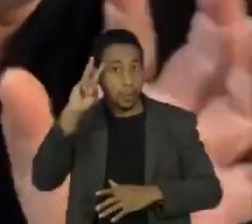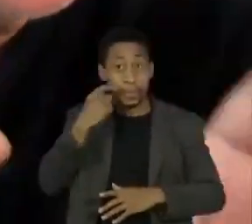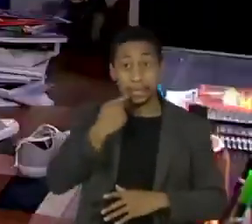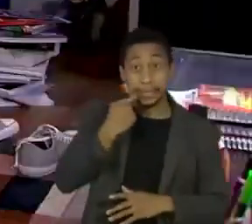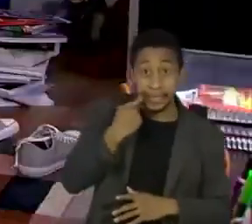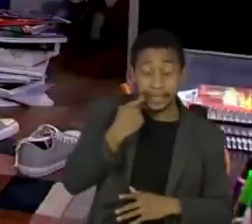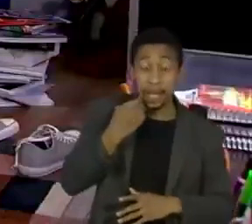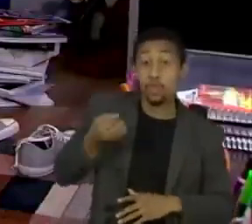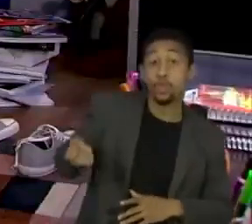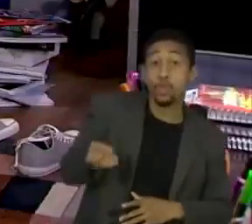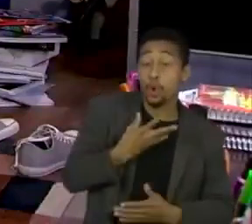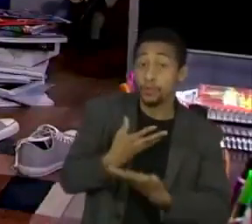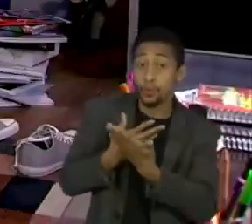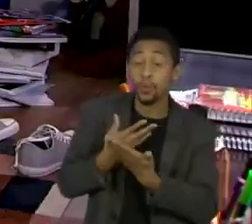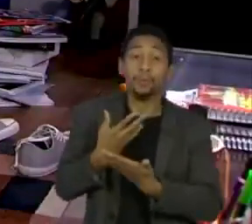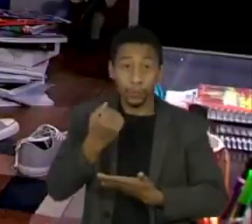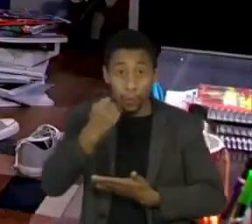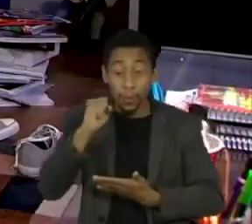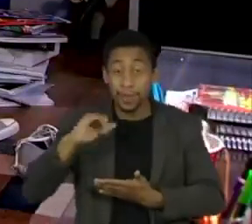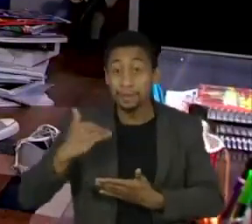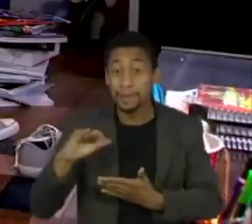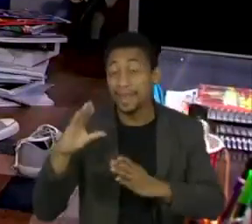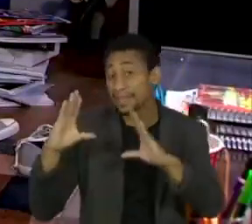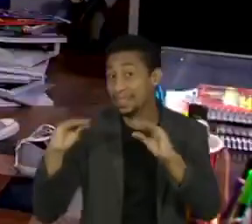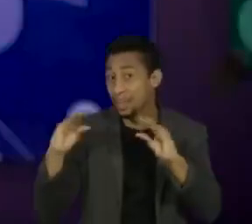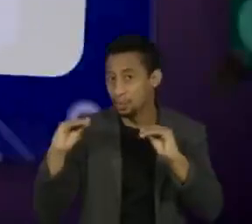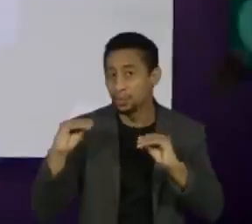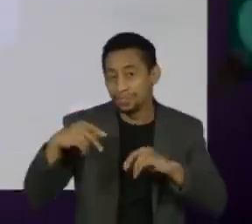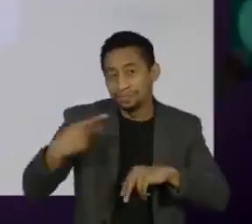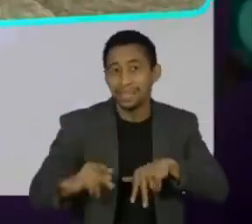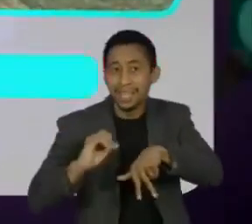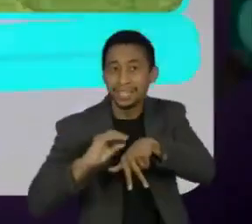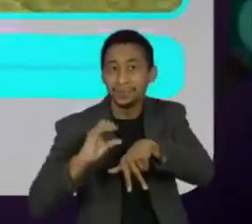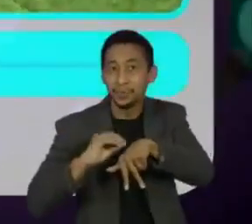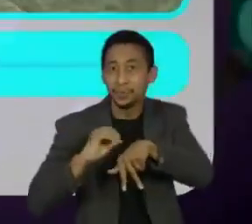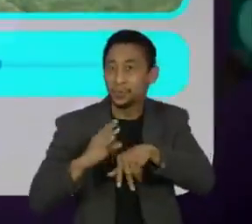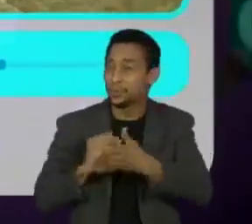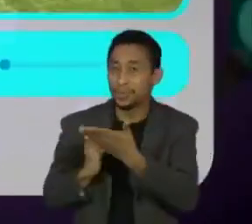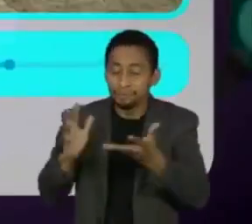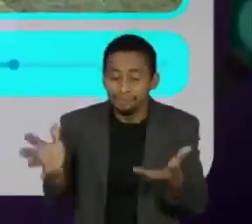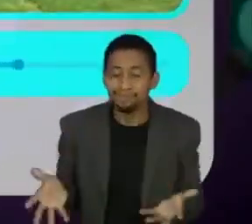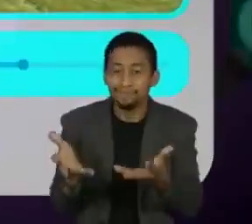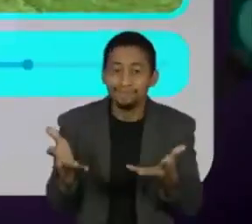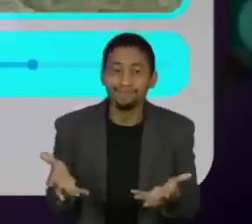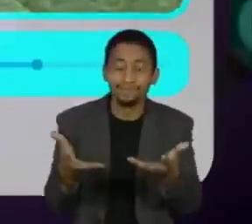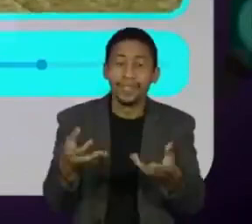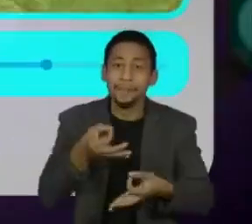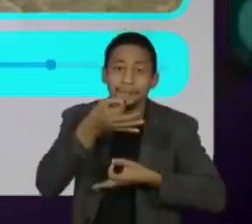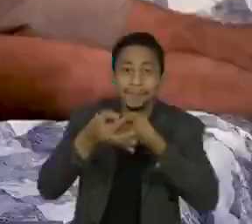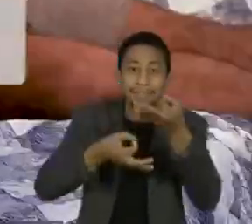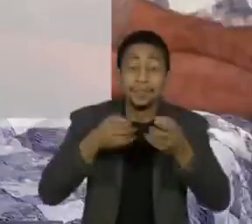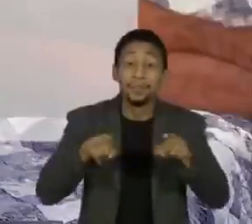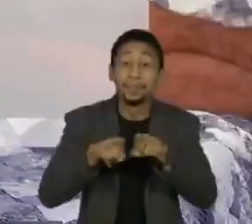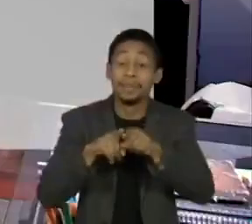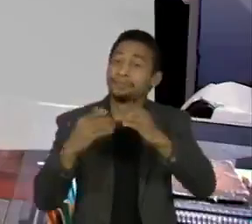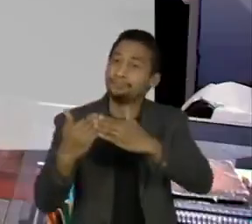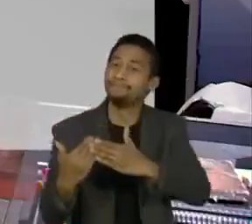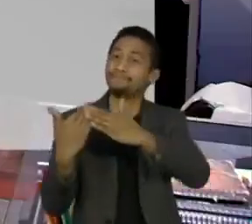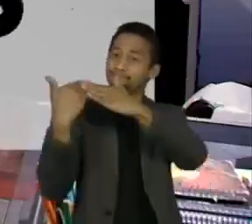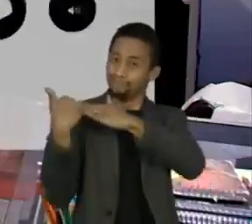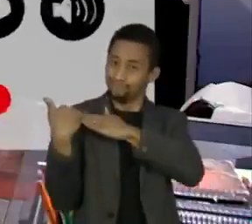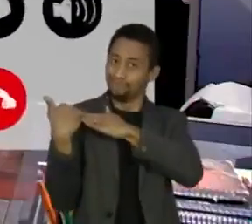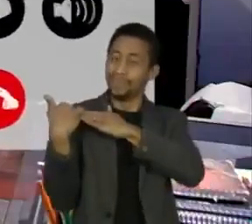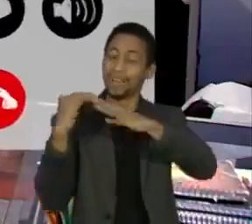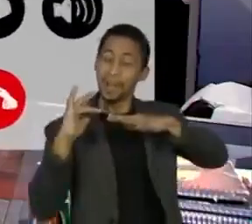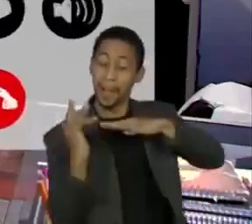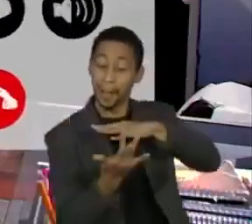sexta-feira, sempre às oito e meia da noite na TV Cultura, para estimular o senso crítico e a responsabilidade de quem tem